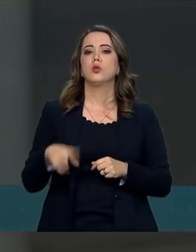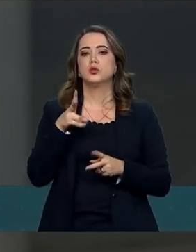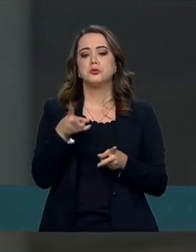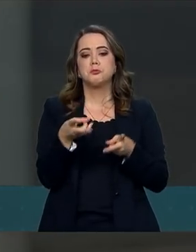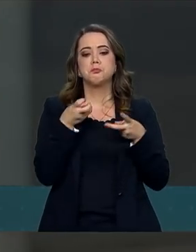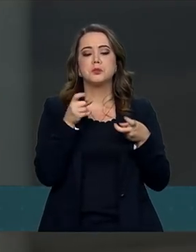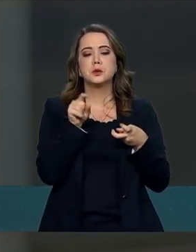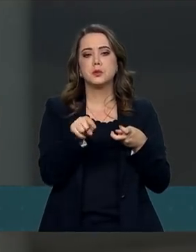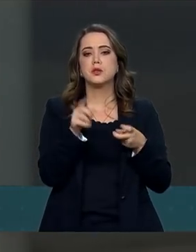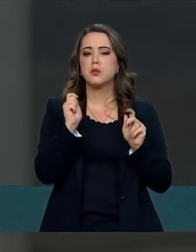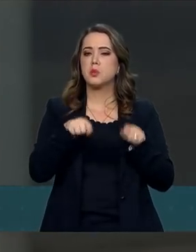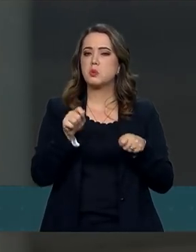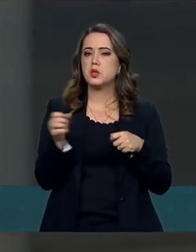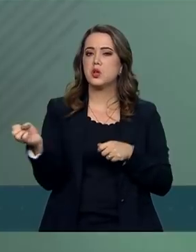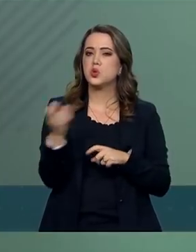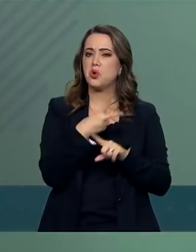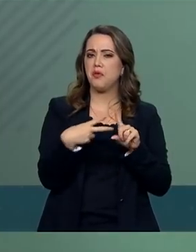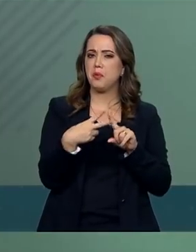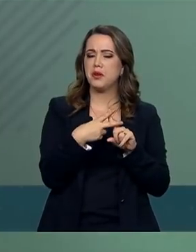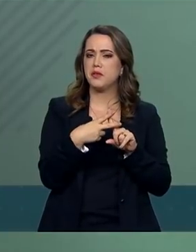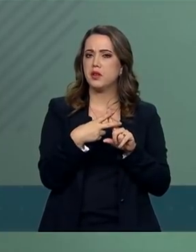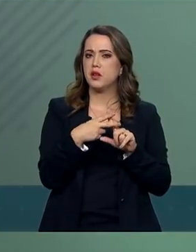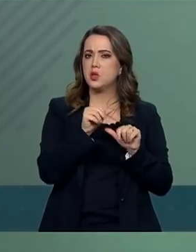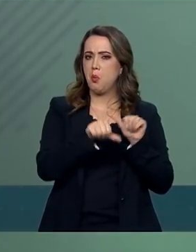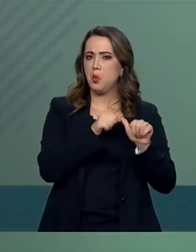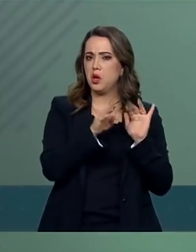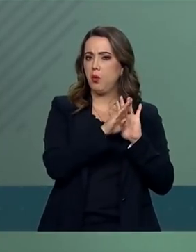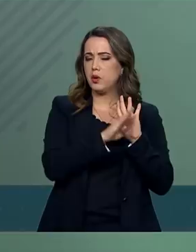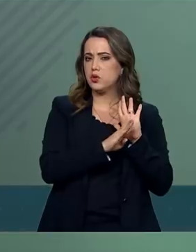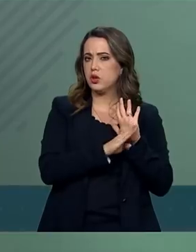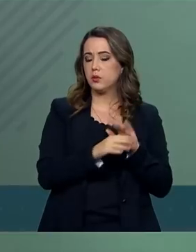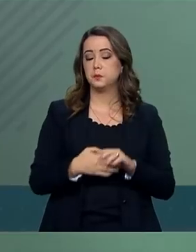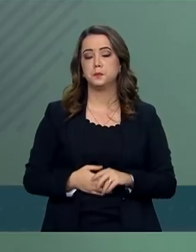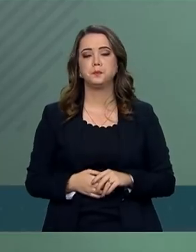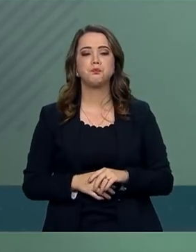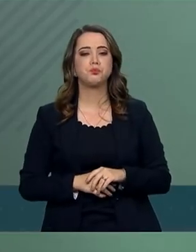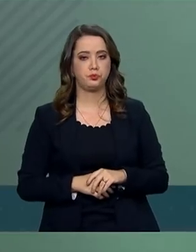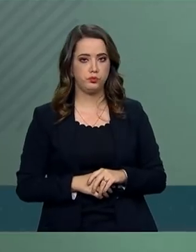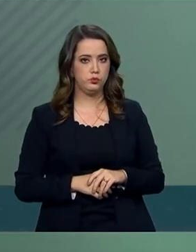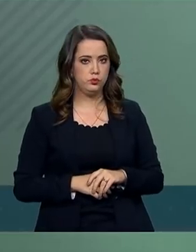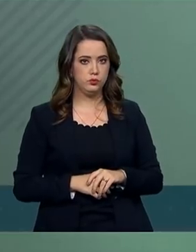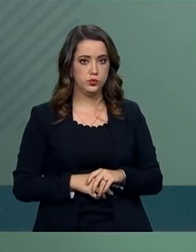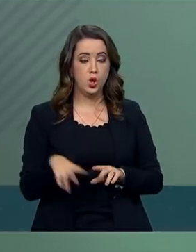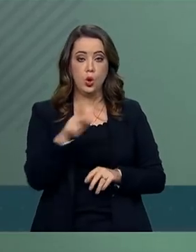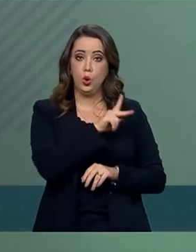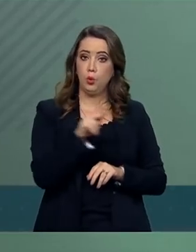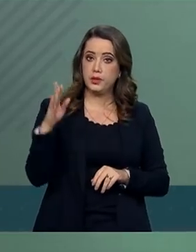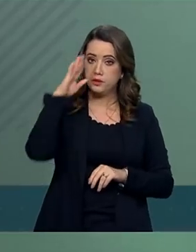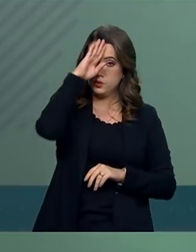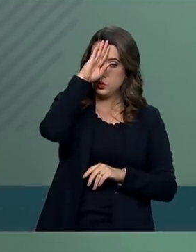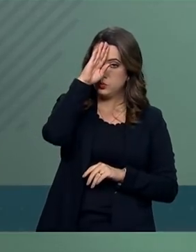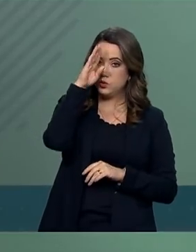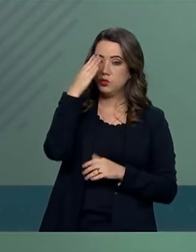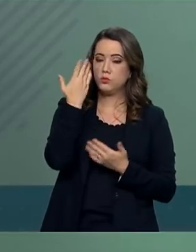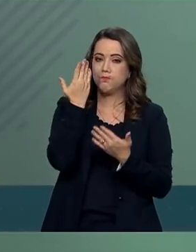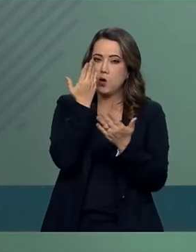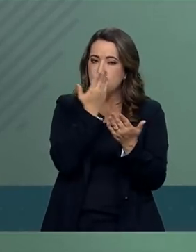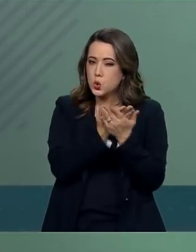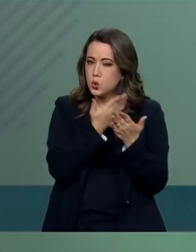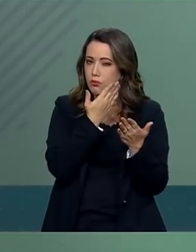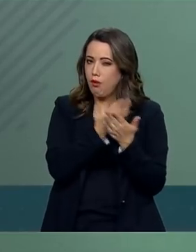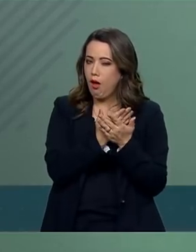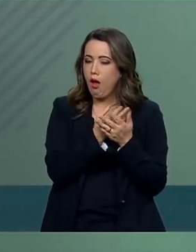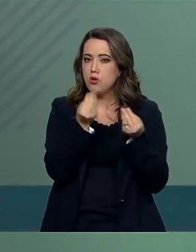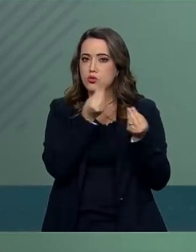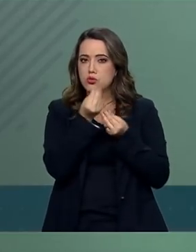encarado essa possibilidade. O presidente, ao debruçar-se sobre o Poder Executivo e ao analisar a